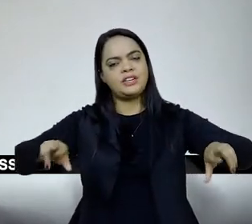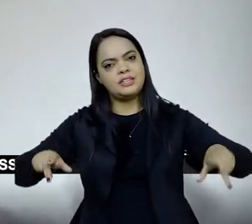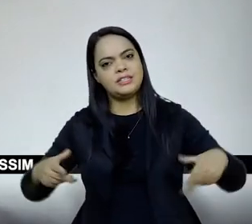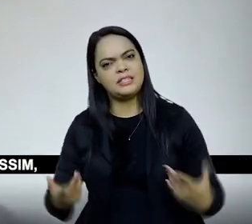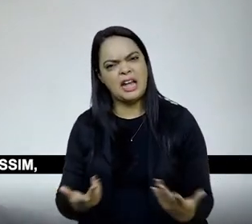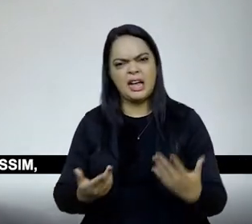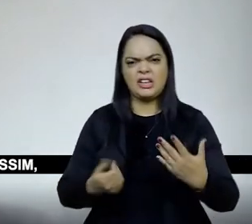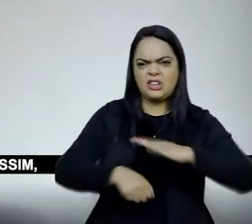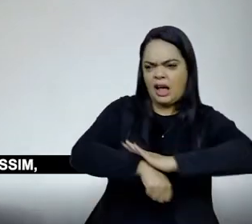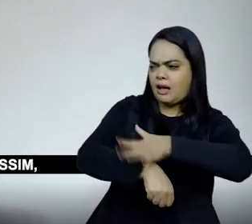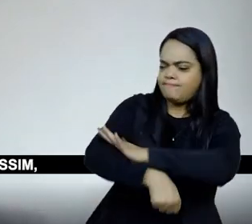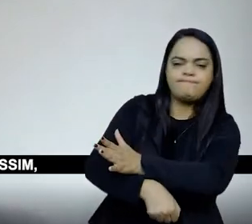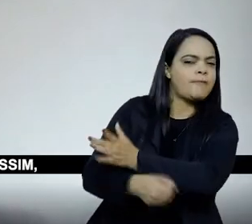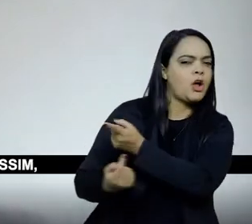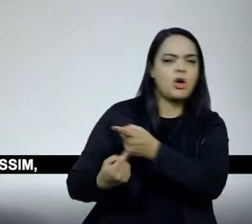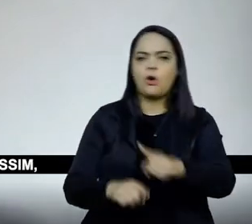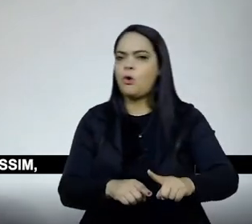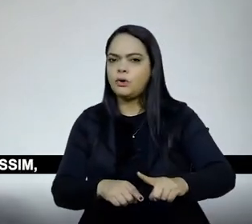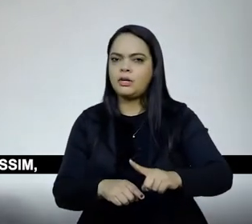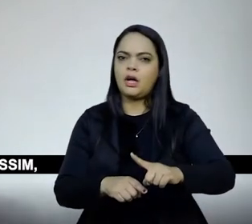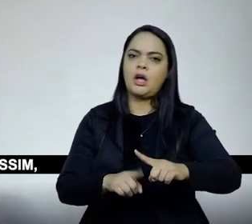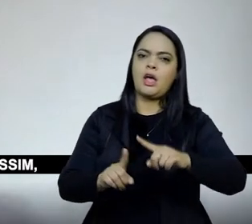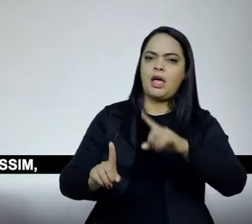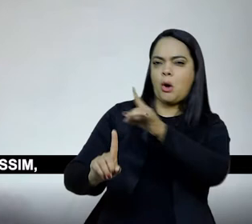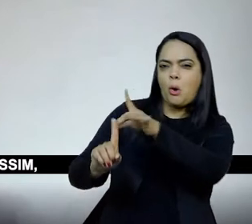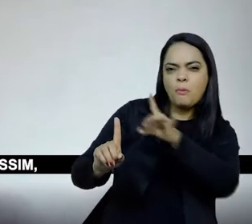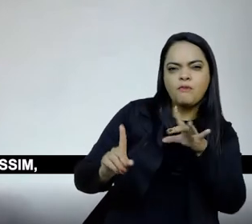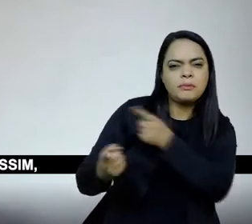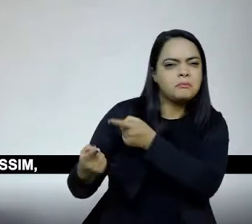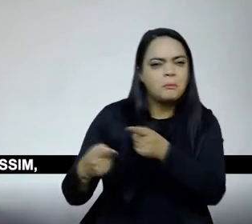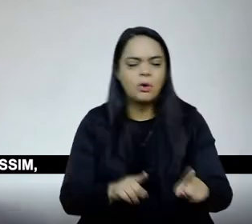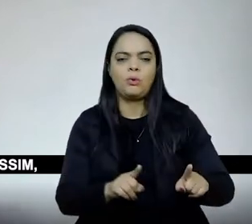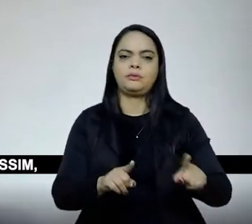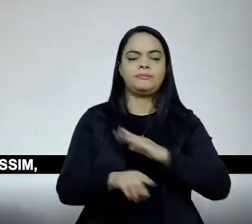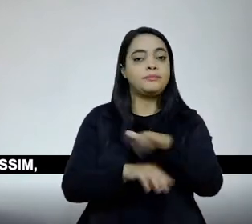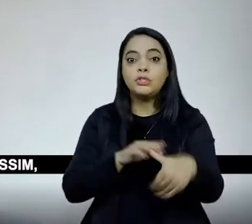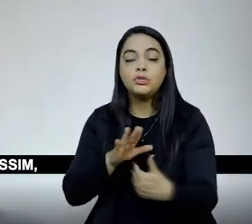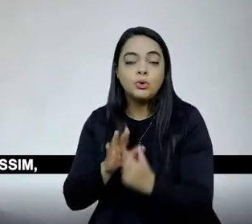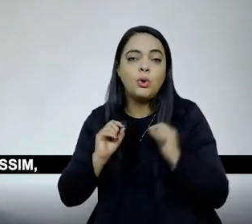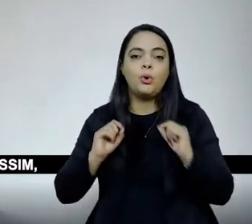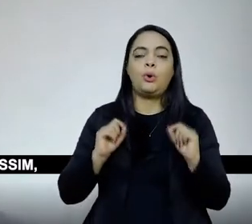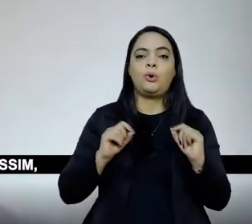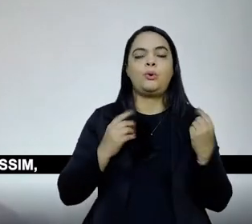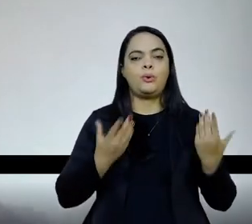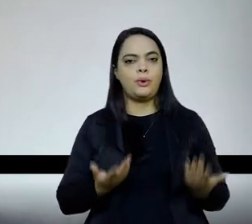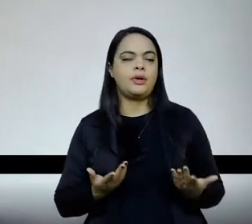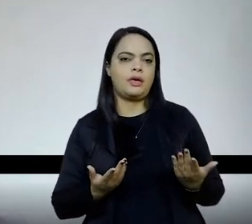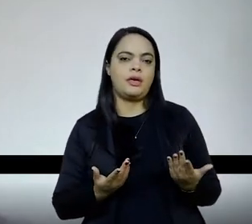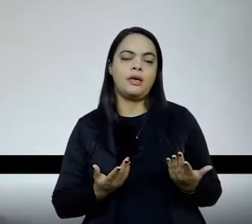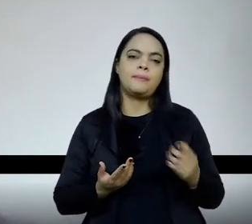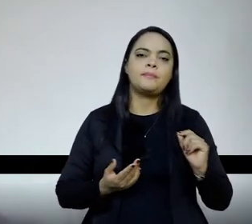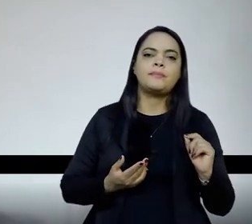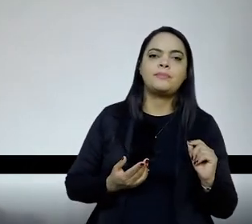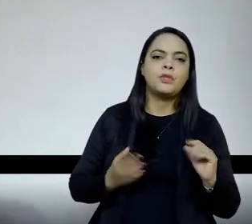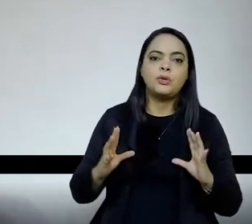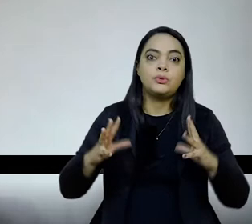antirracista, antihomofóbica, antiviolência, todas as perspectivas que, digamos assim, abraçassem